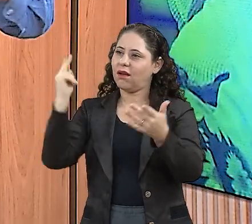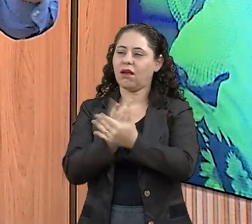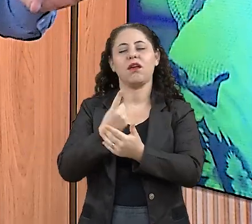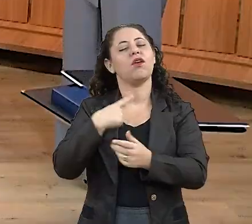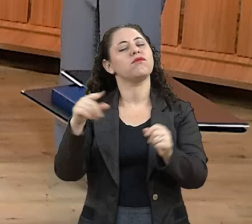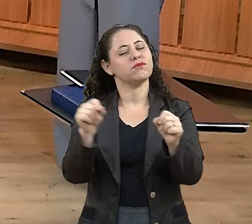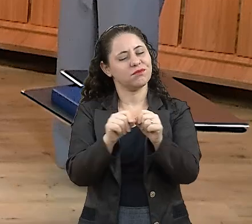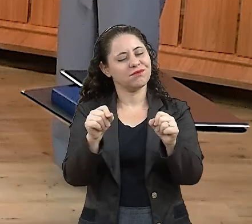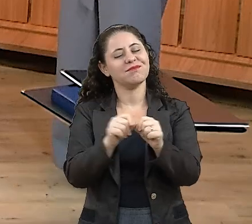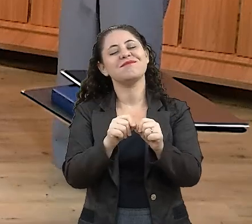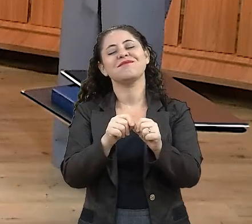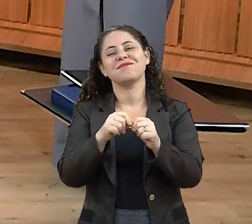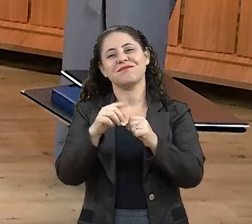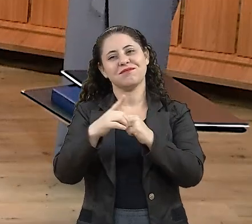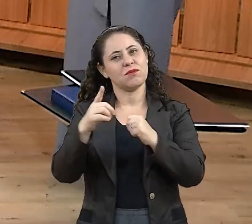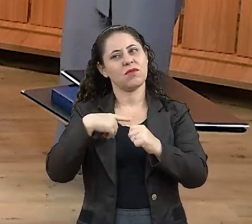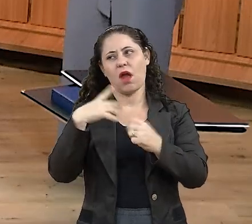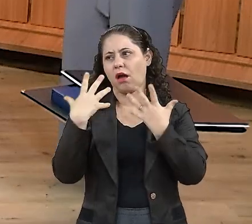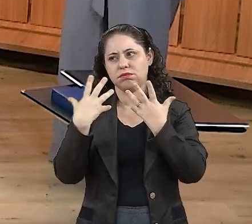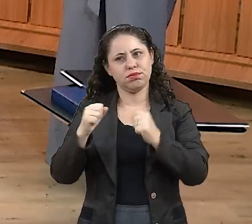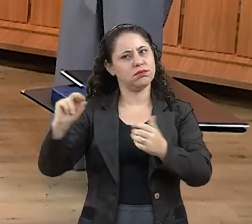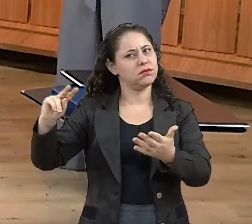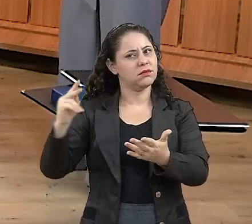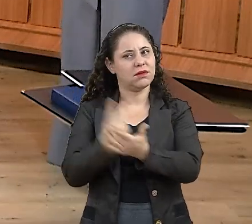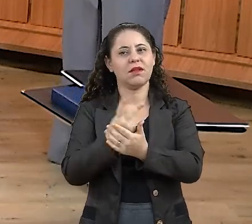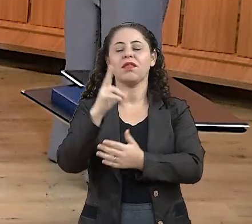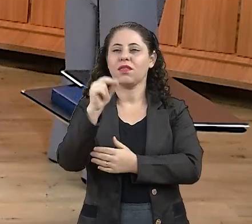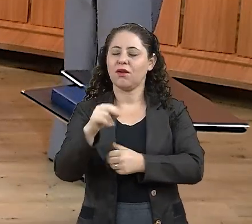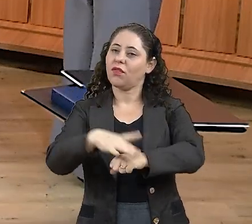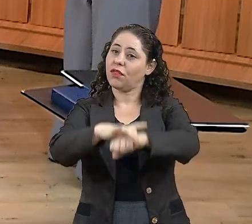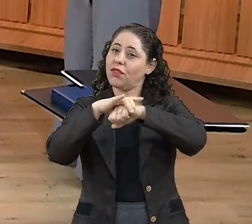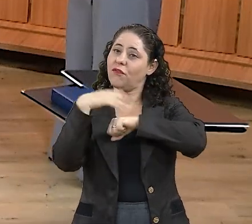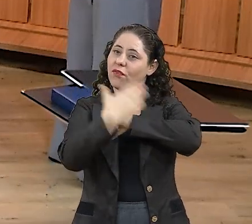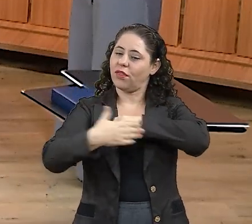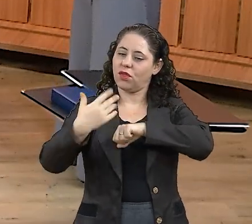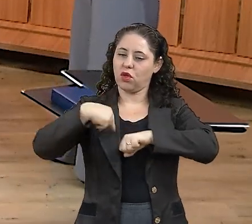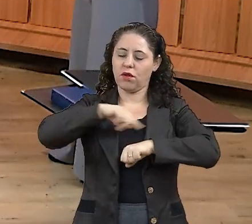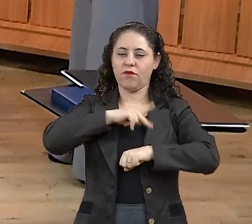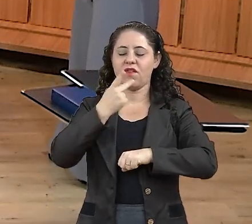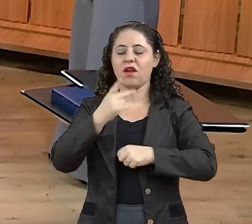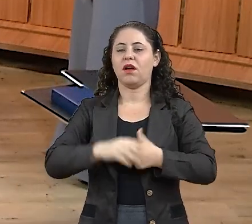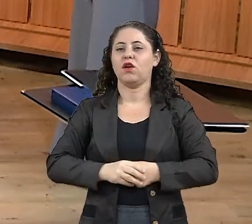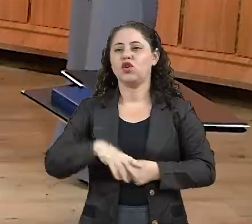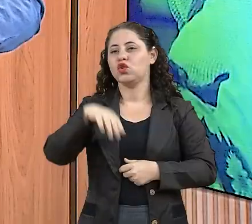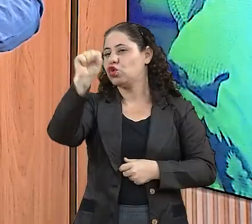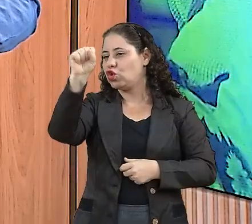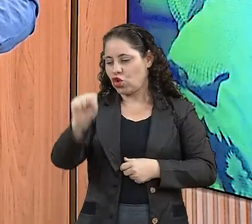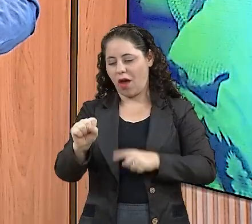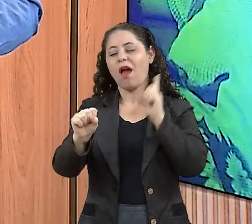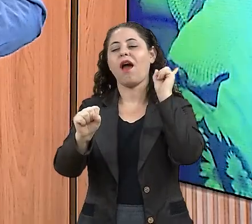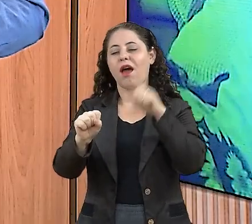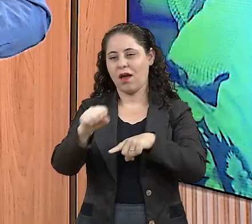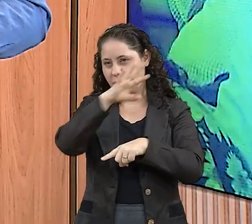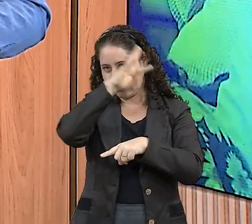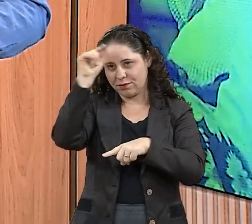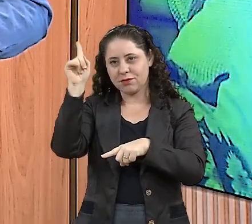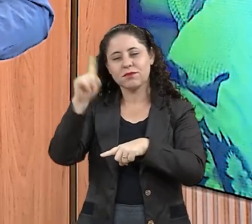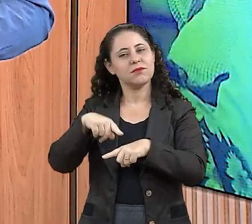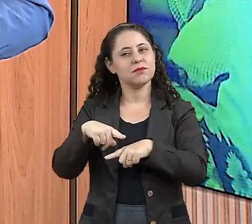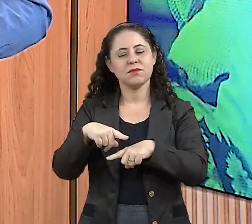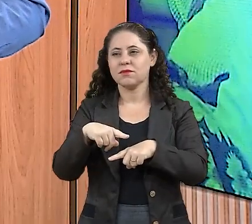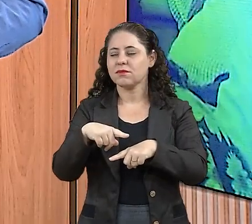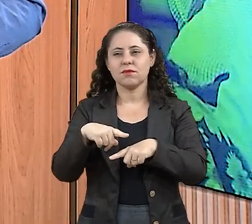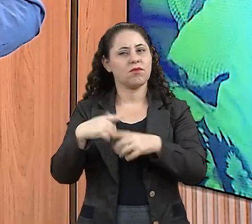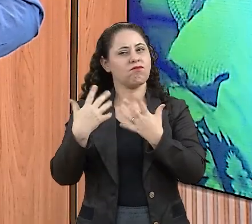doutor Gustavo. Você não permite esse erro, né? Não permite. Você tem que defender o que é seu. Falou que é do sul, virou sul-mato-grossense. Para mim, é inadmissível,